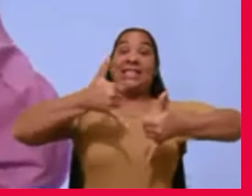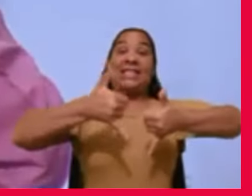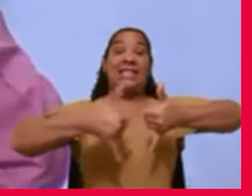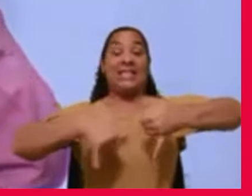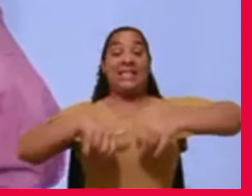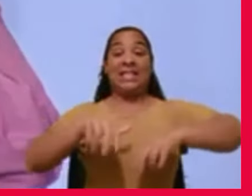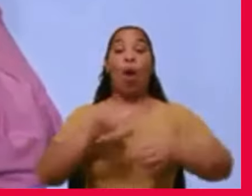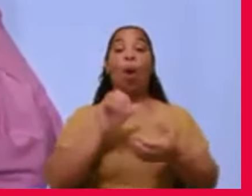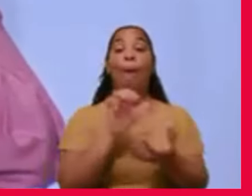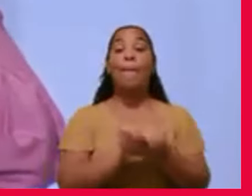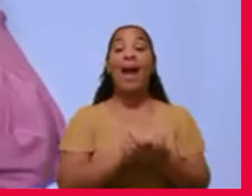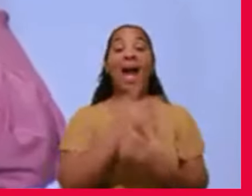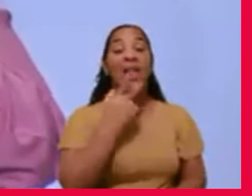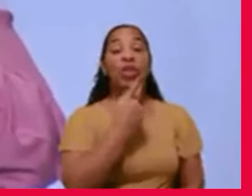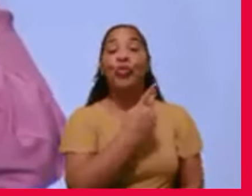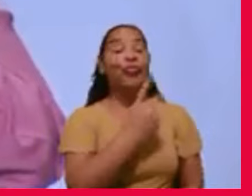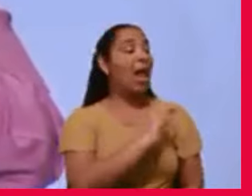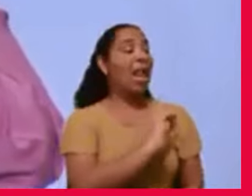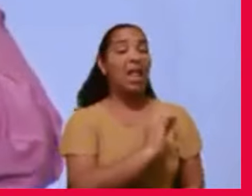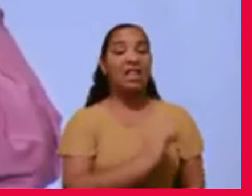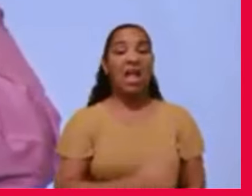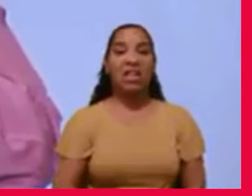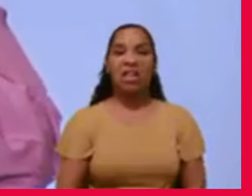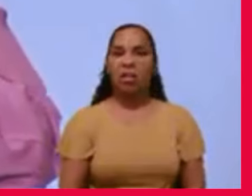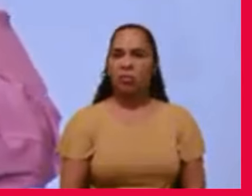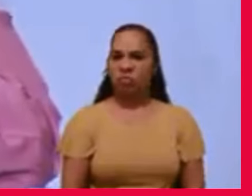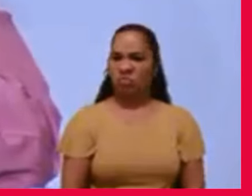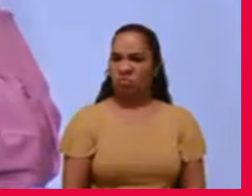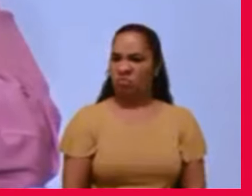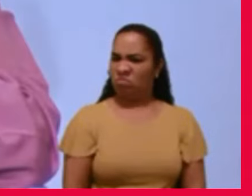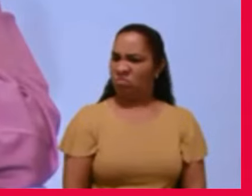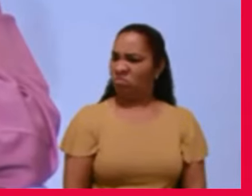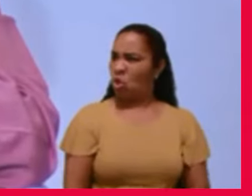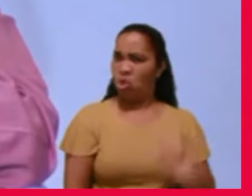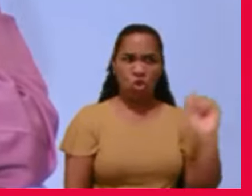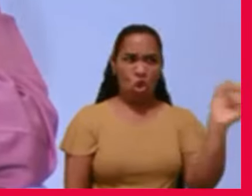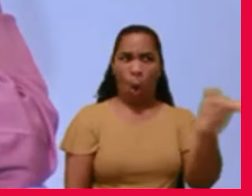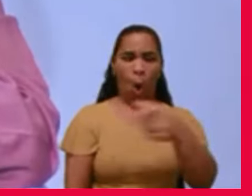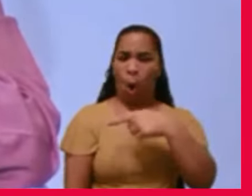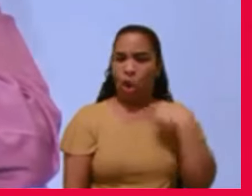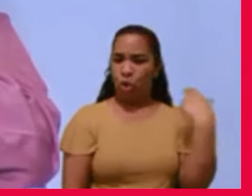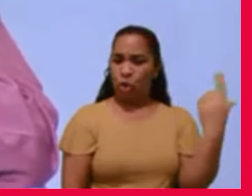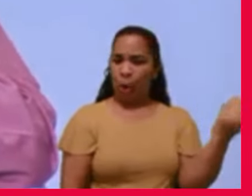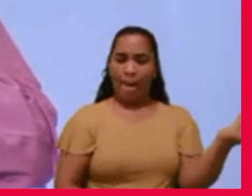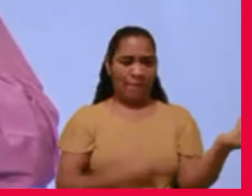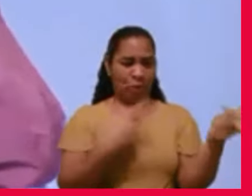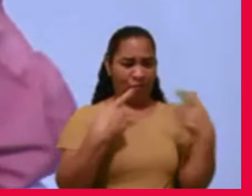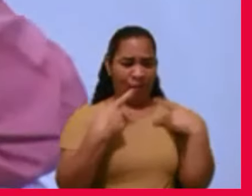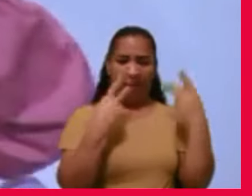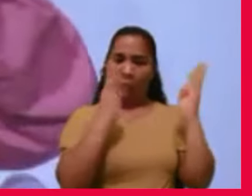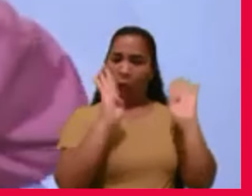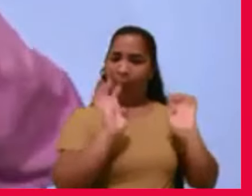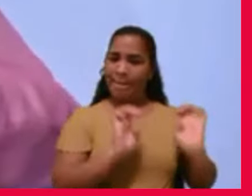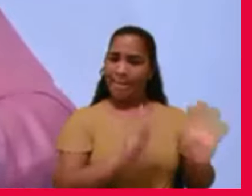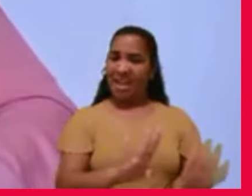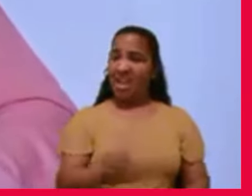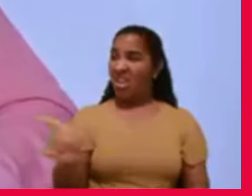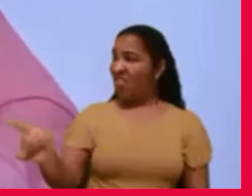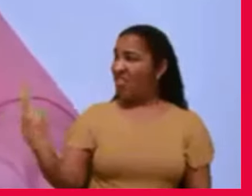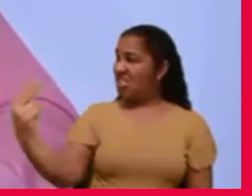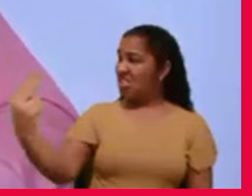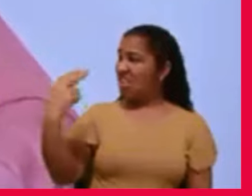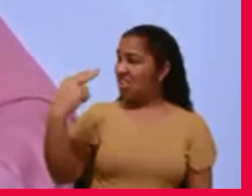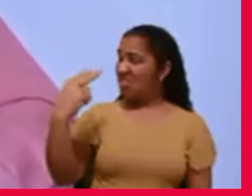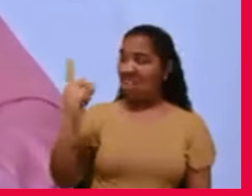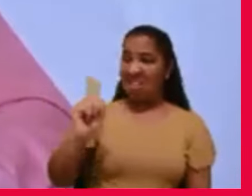nada, ela diz assim, todo mundo elogiou, só você que não me viu, eu acho lindo essas